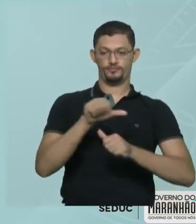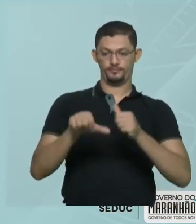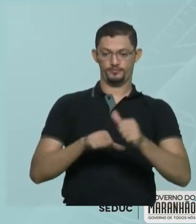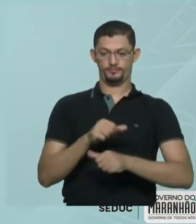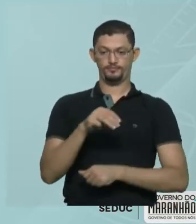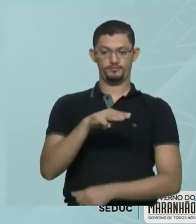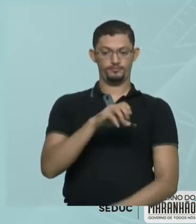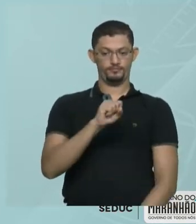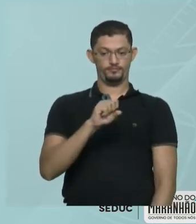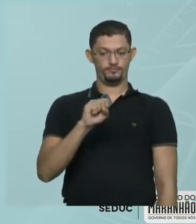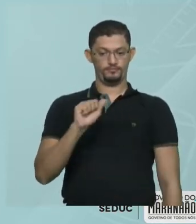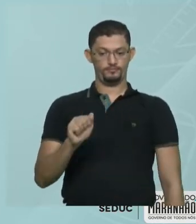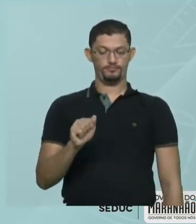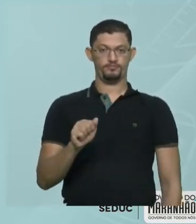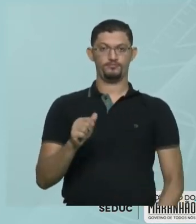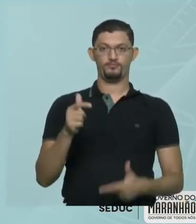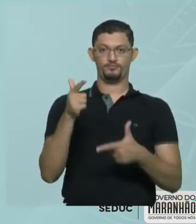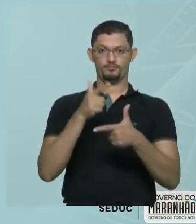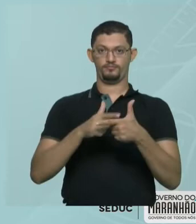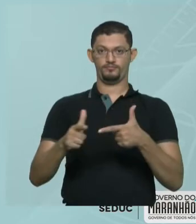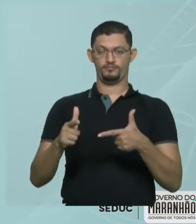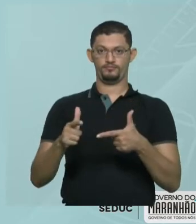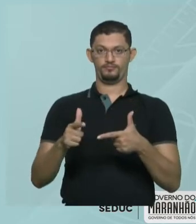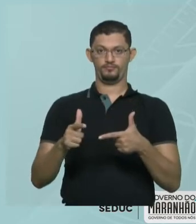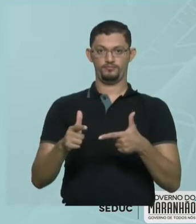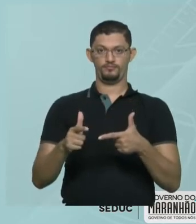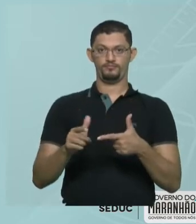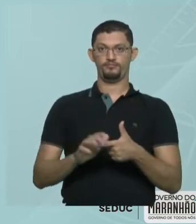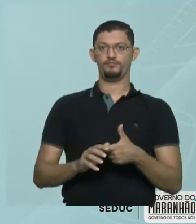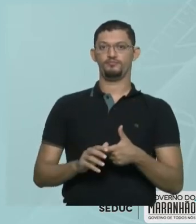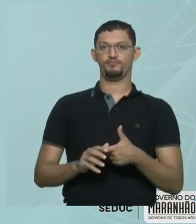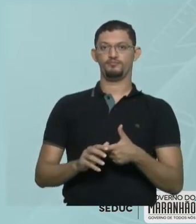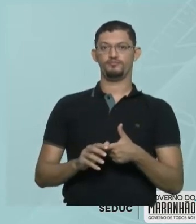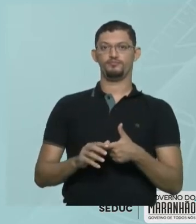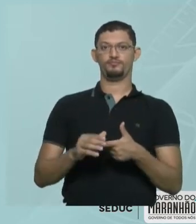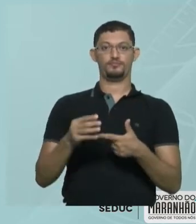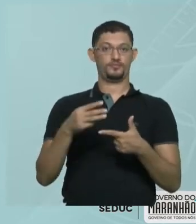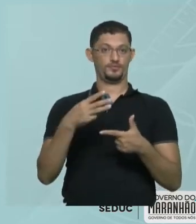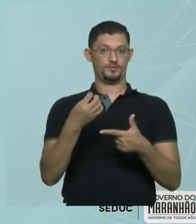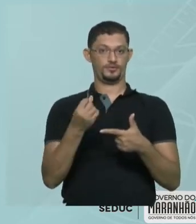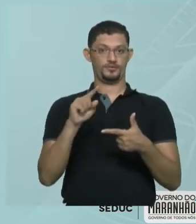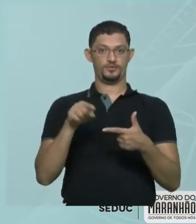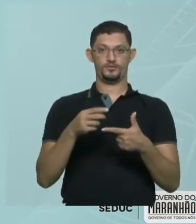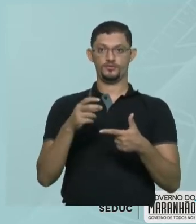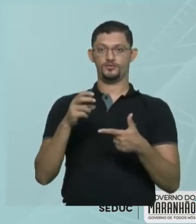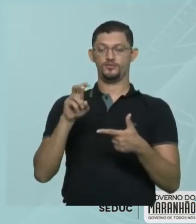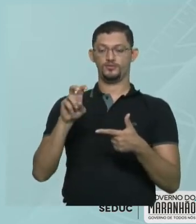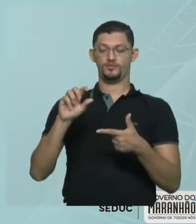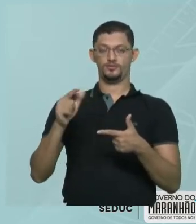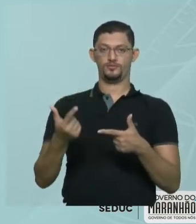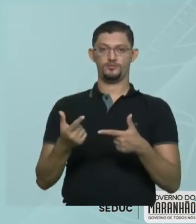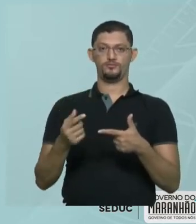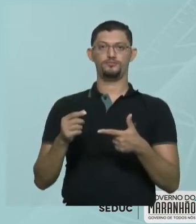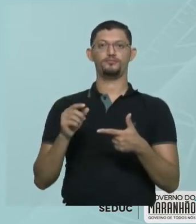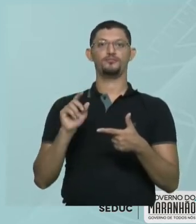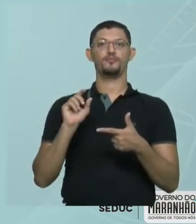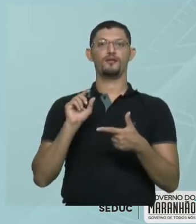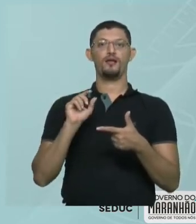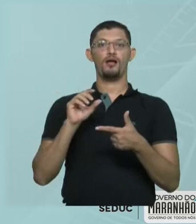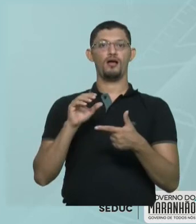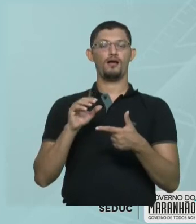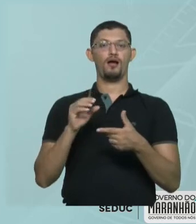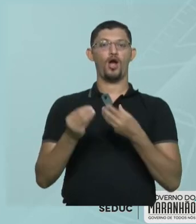de massa para mol, dividindo a massa que ele me deu pela massa molar da substância, que no caso é o ácido clorídrico.